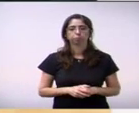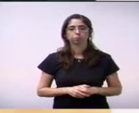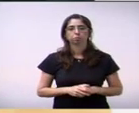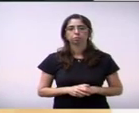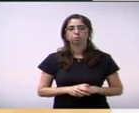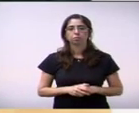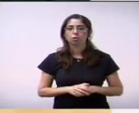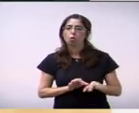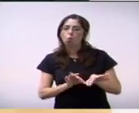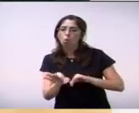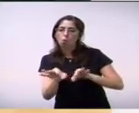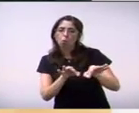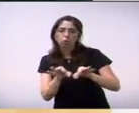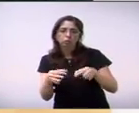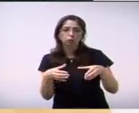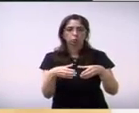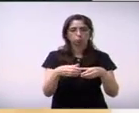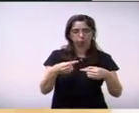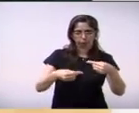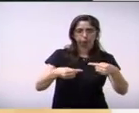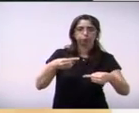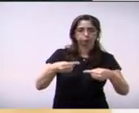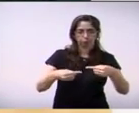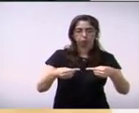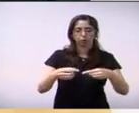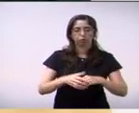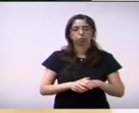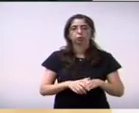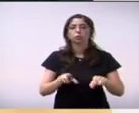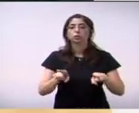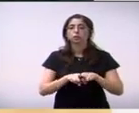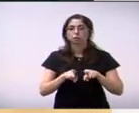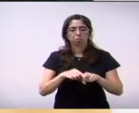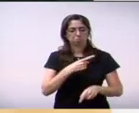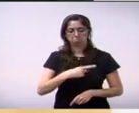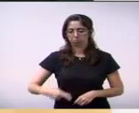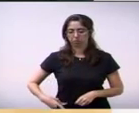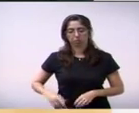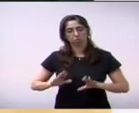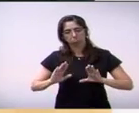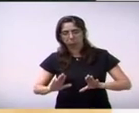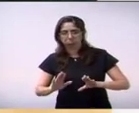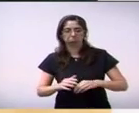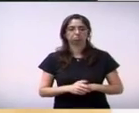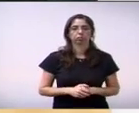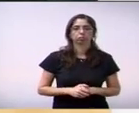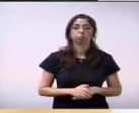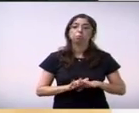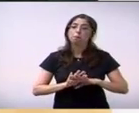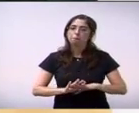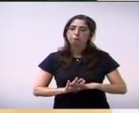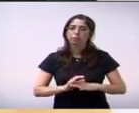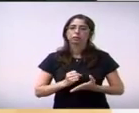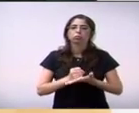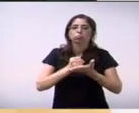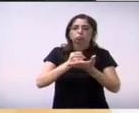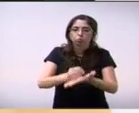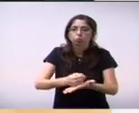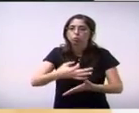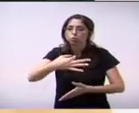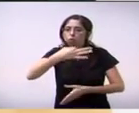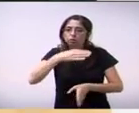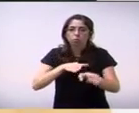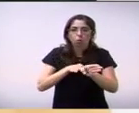chapas e também aqueles que não são presidentes mas que de uma forma também contribuíram